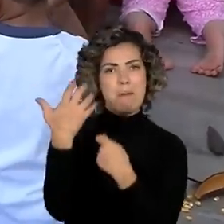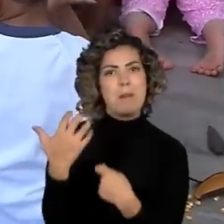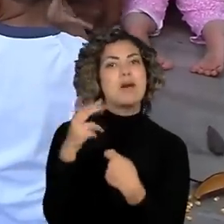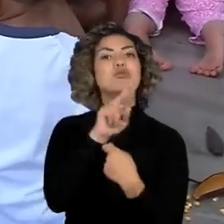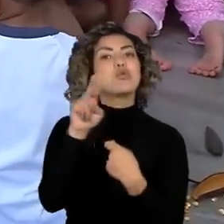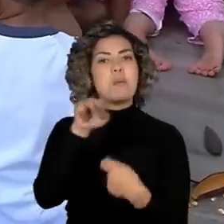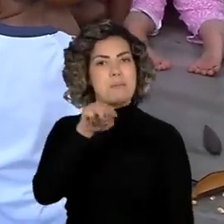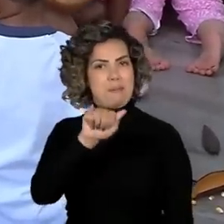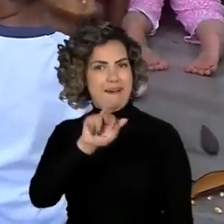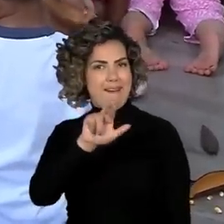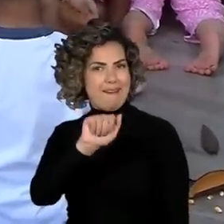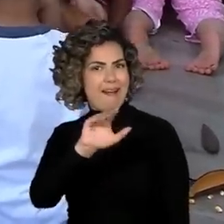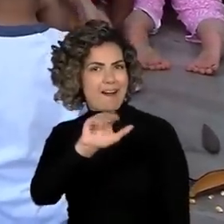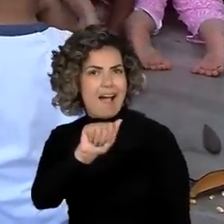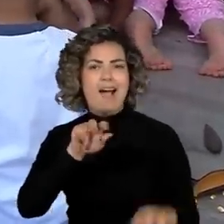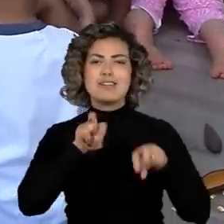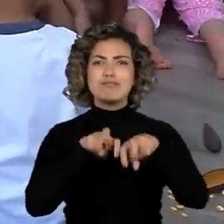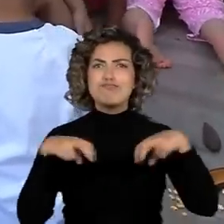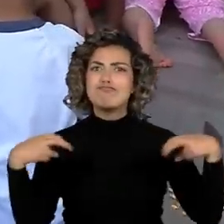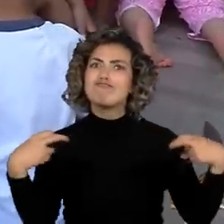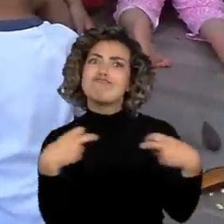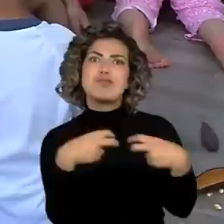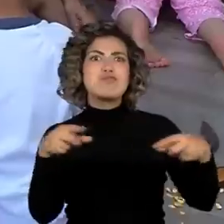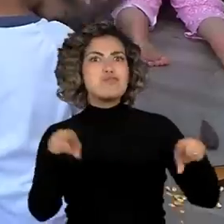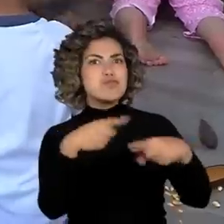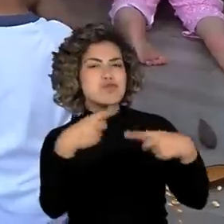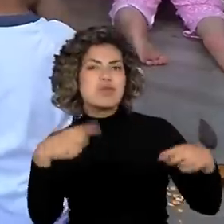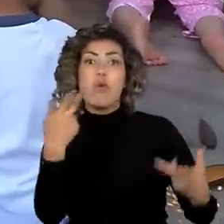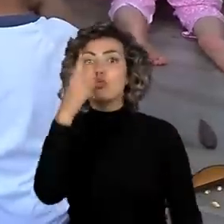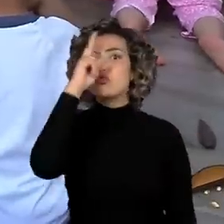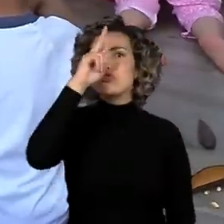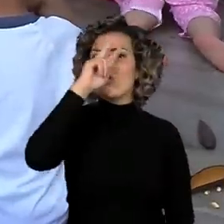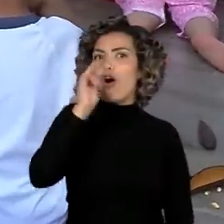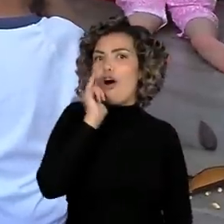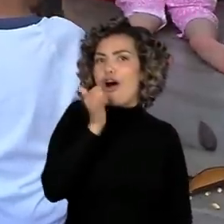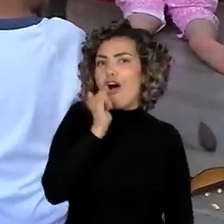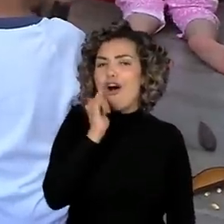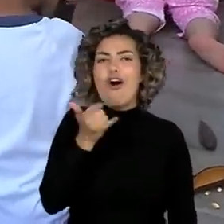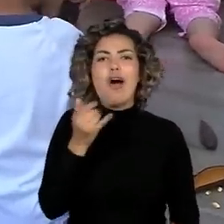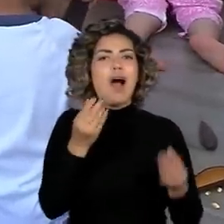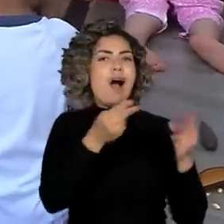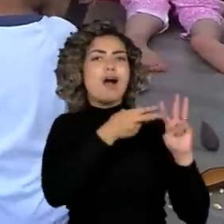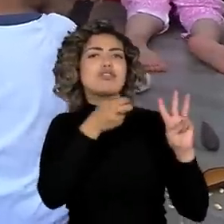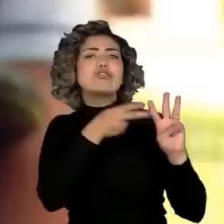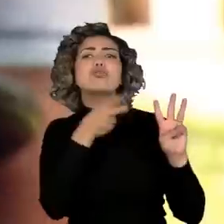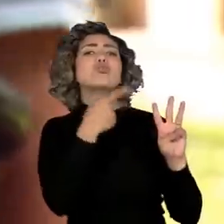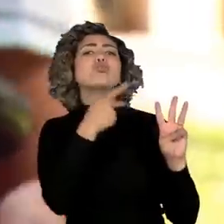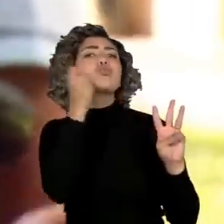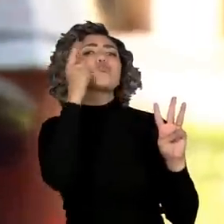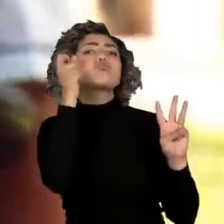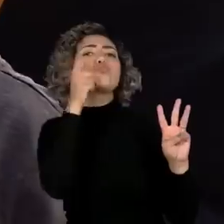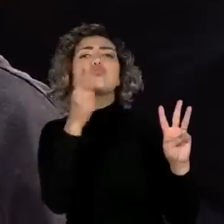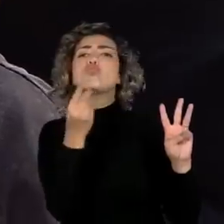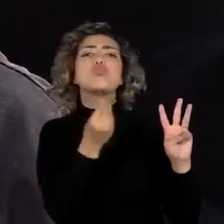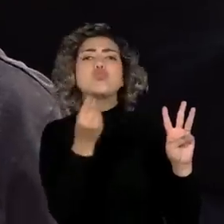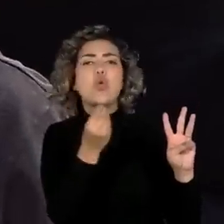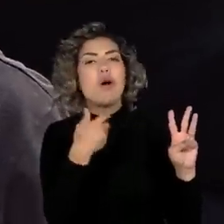de conversa, cantigas, histórias. Mostramos para eles um pouco da cultura indígena, que é muito importante.